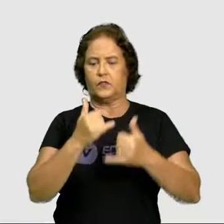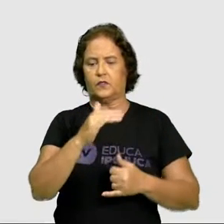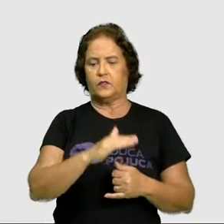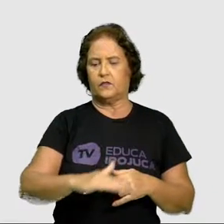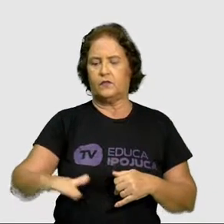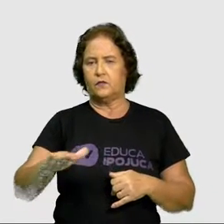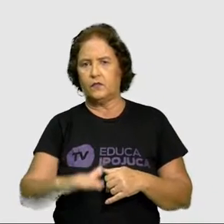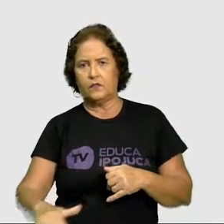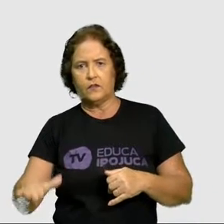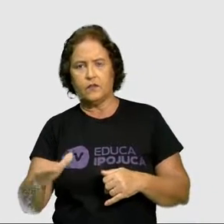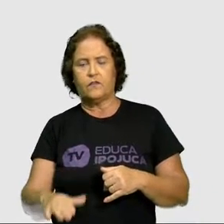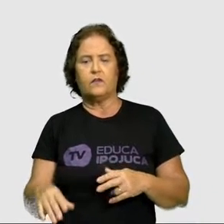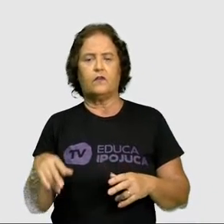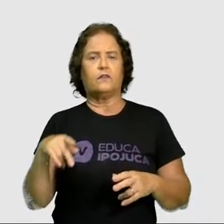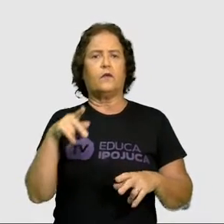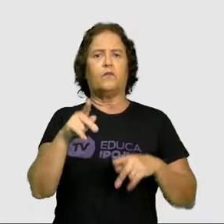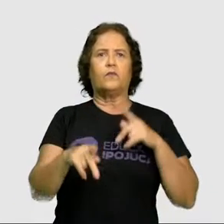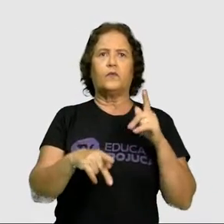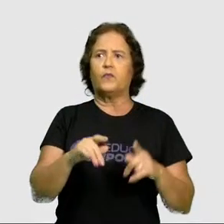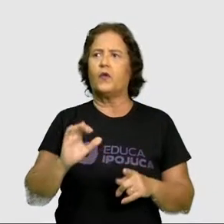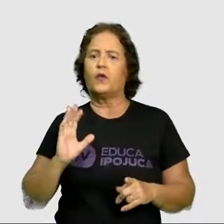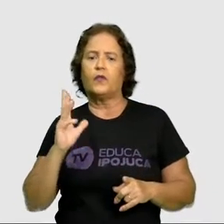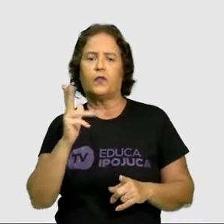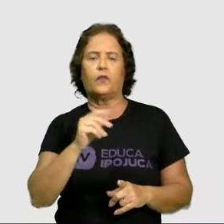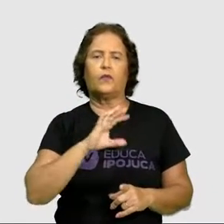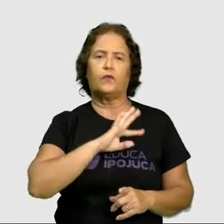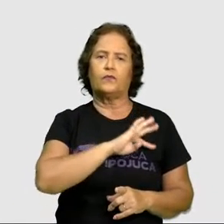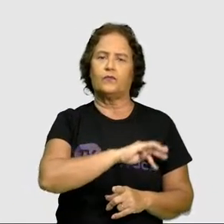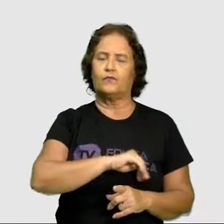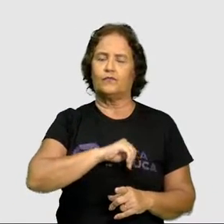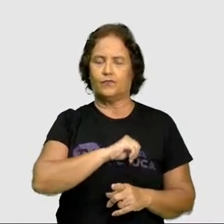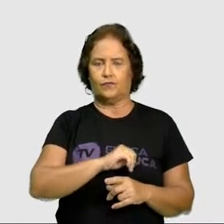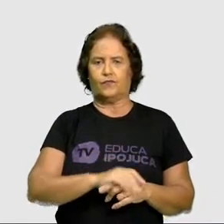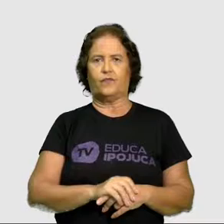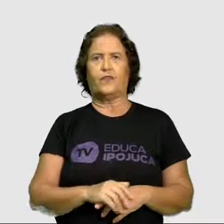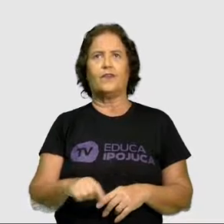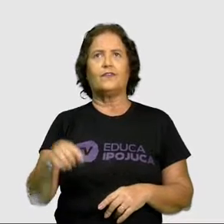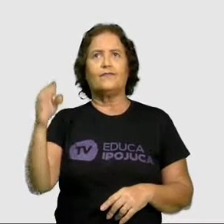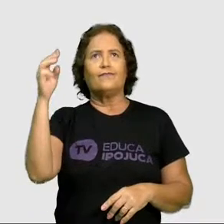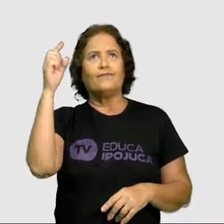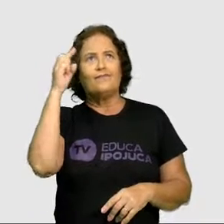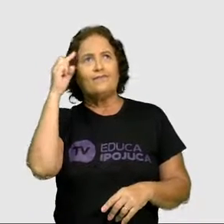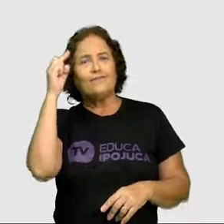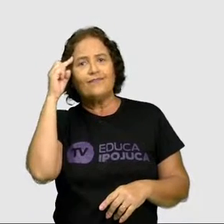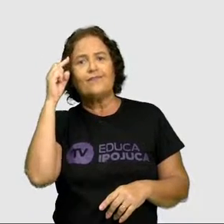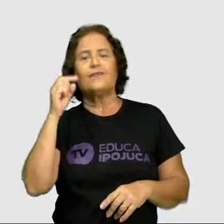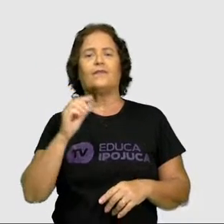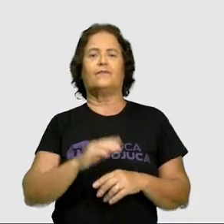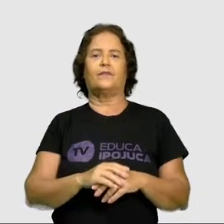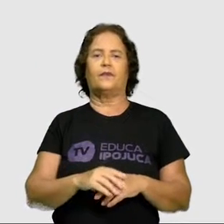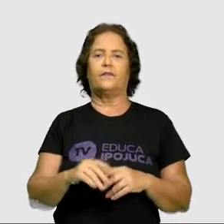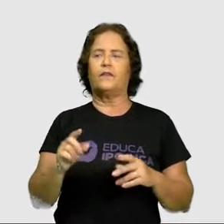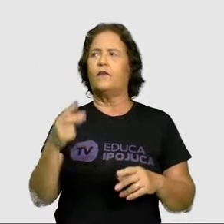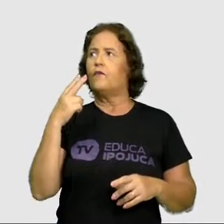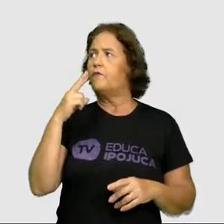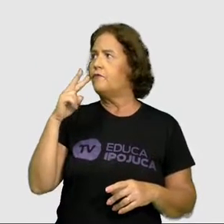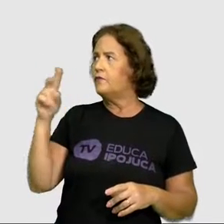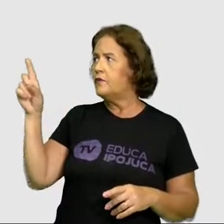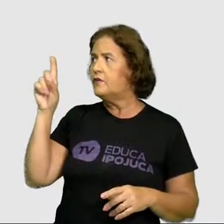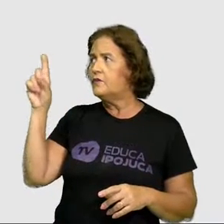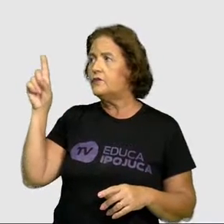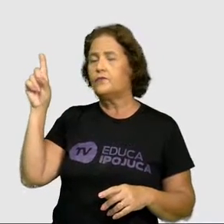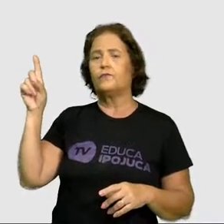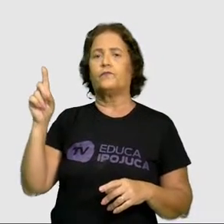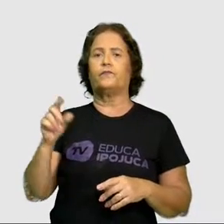todo mundo ama. Que você, ao visualizar, traz aquela memória. E aí eu peço para que vocês analisem essa imagem aqui. E